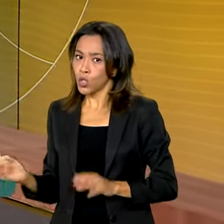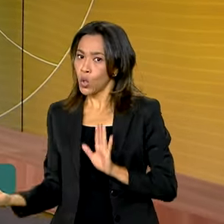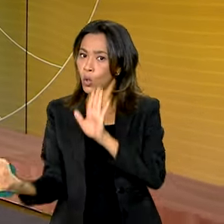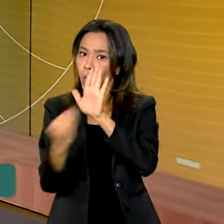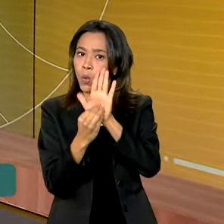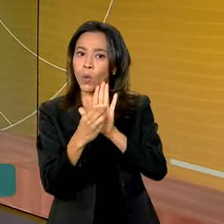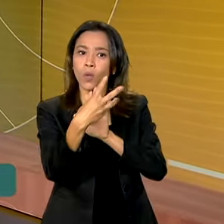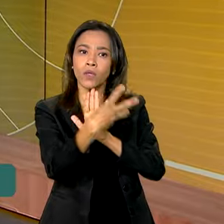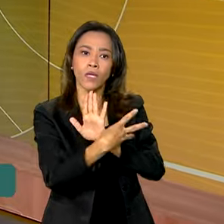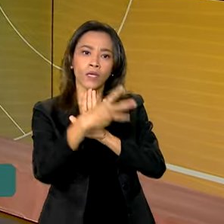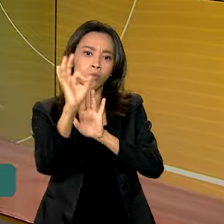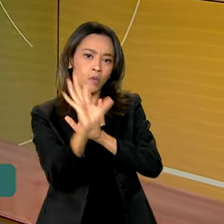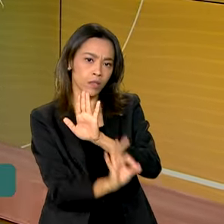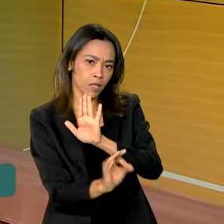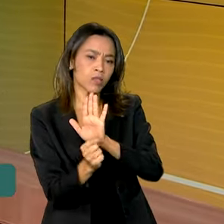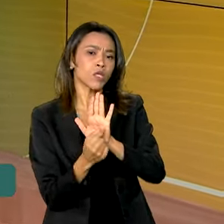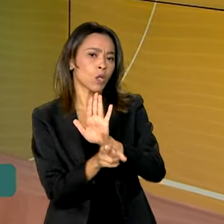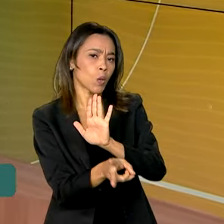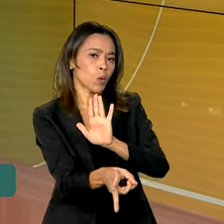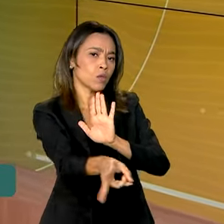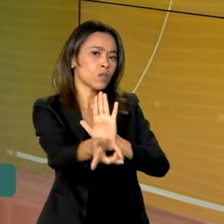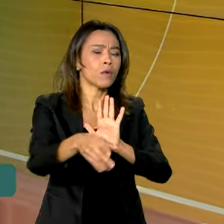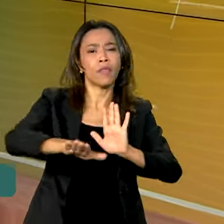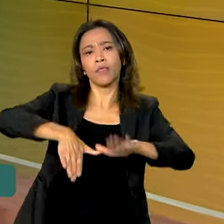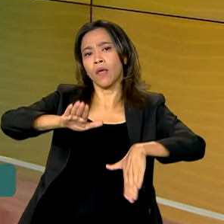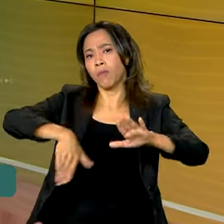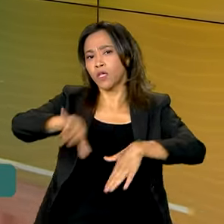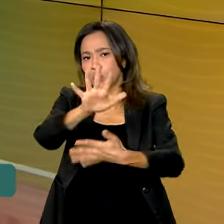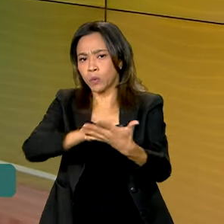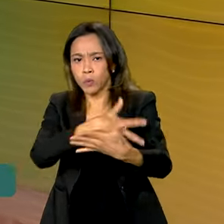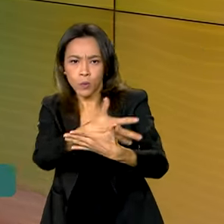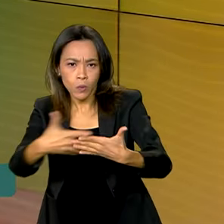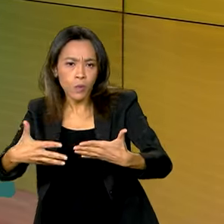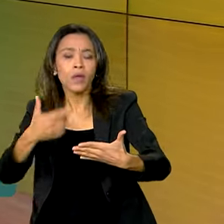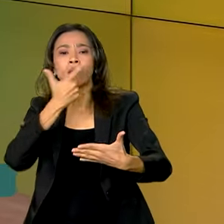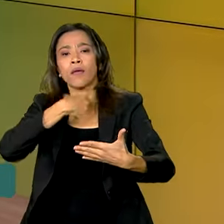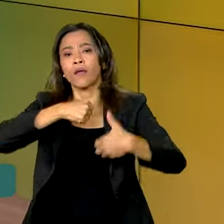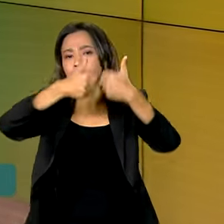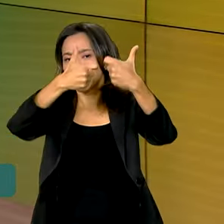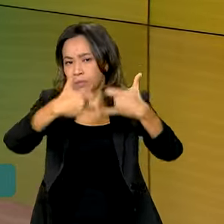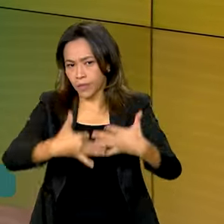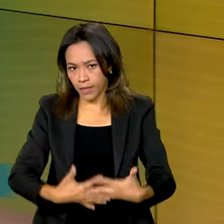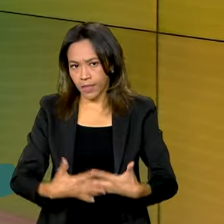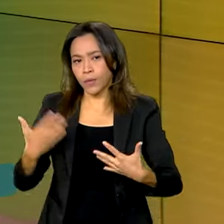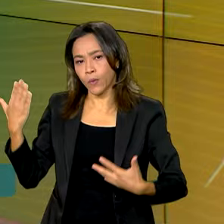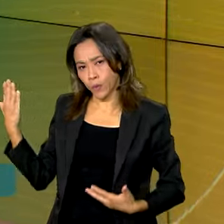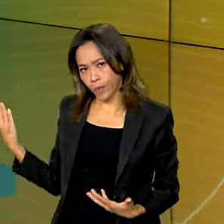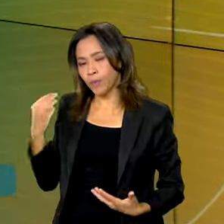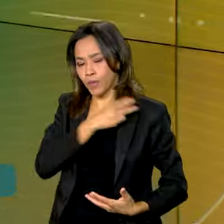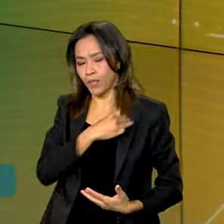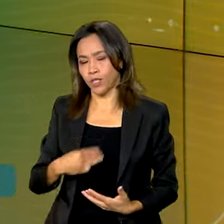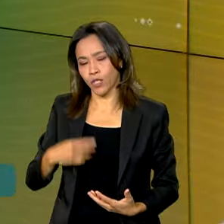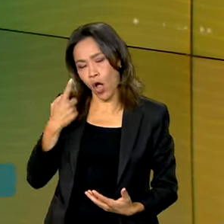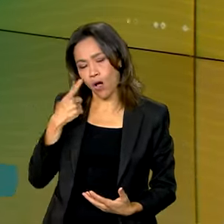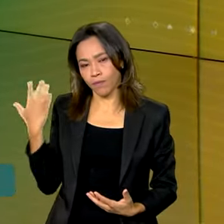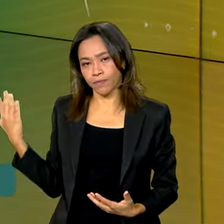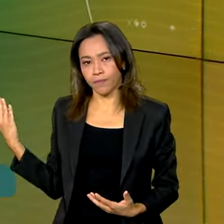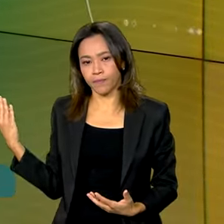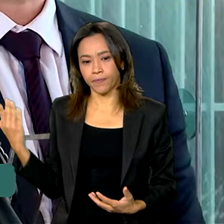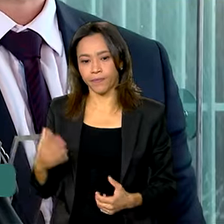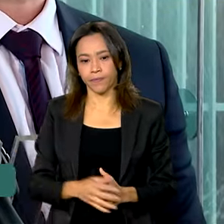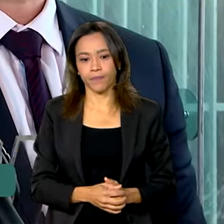que segue valendo independente do ano ou calendário. Em conversa com a imprensa, o ministro explicou a medida. Vamos ouvir?